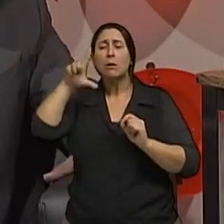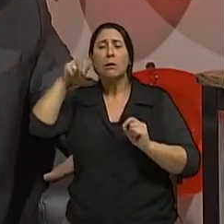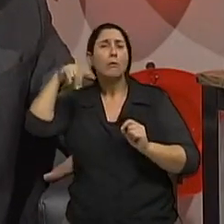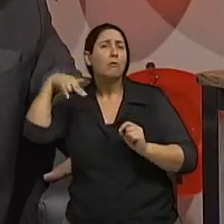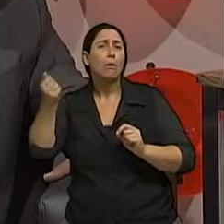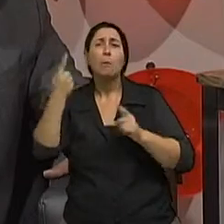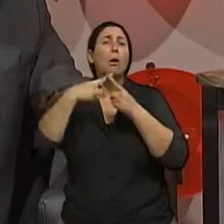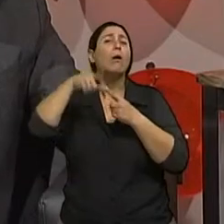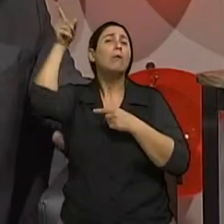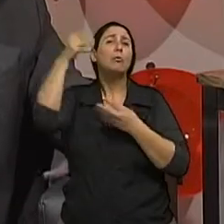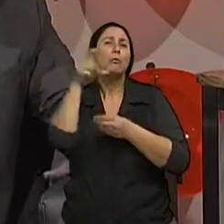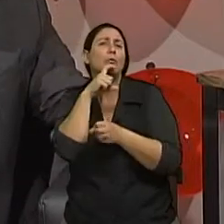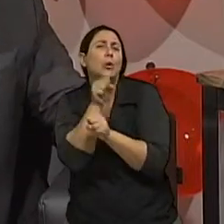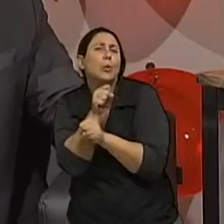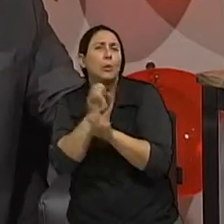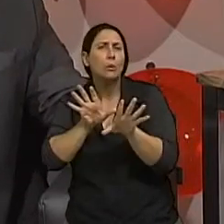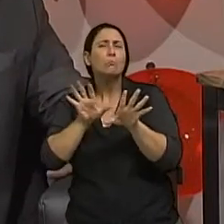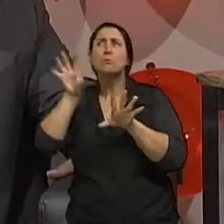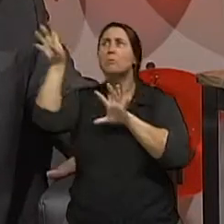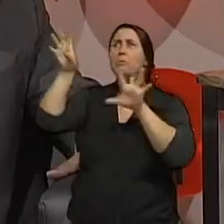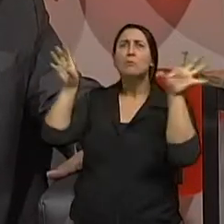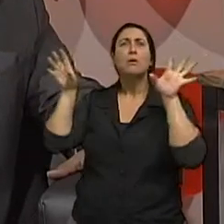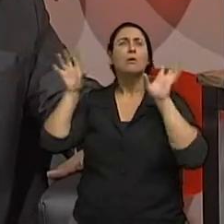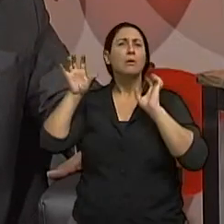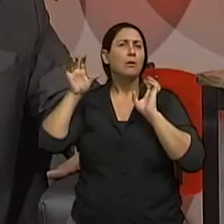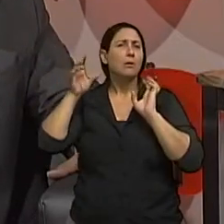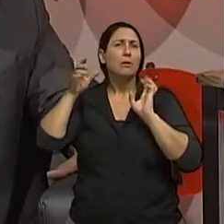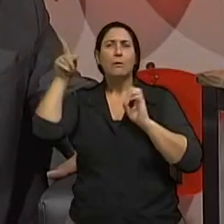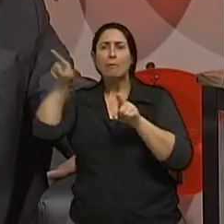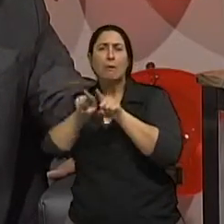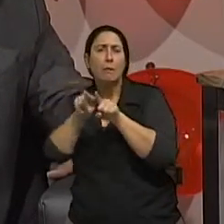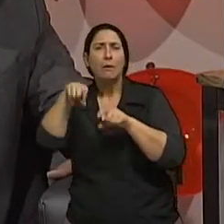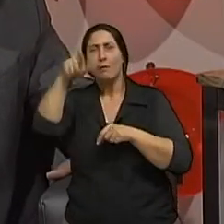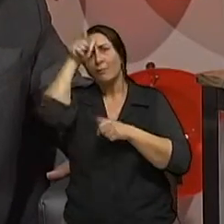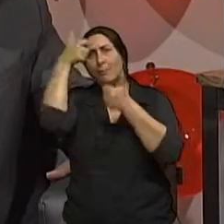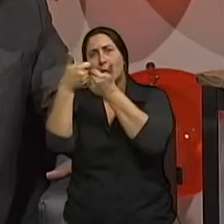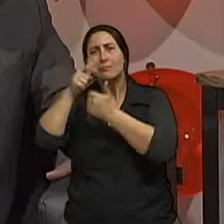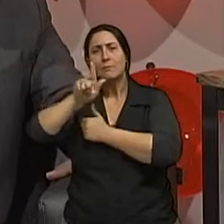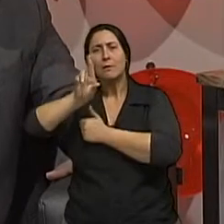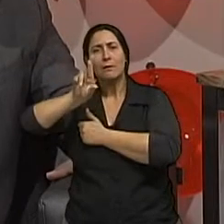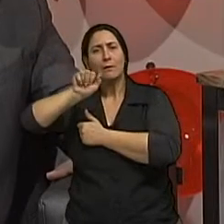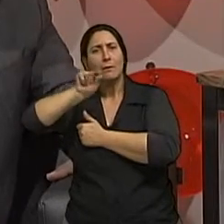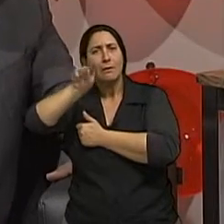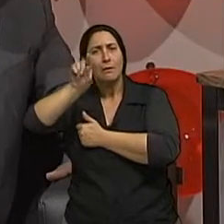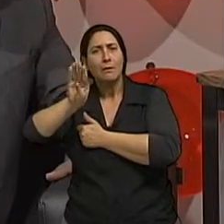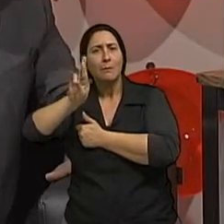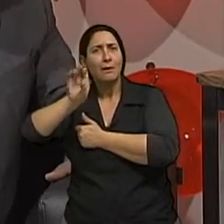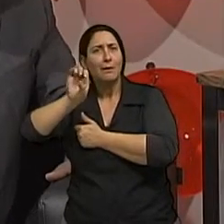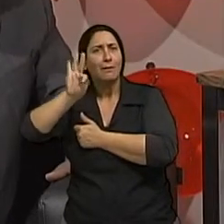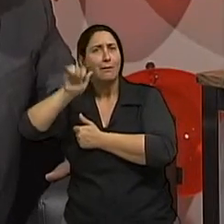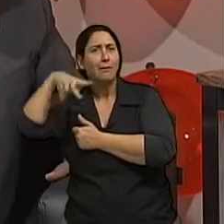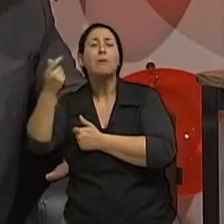-Bretanha o número de melanoma também é menor do que num país como o nosso porque os dias de sol são menores. O que não